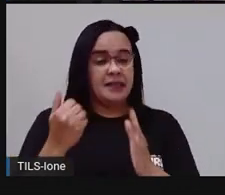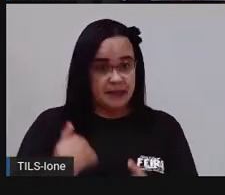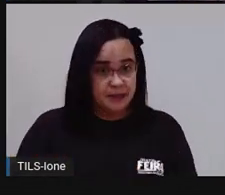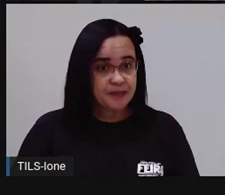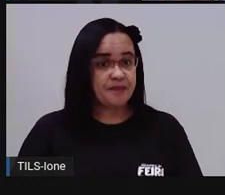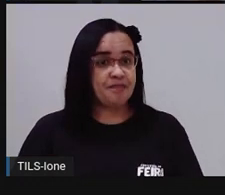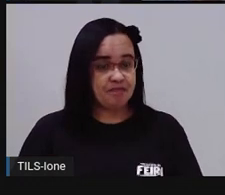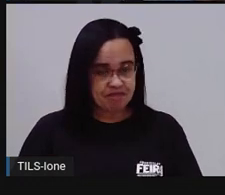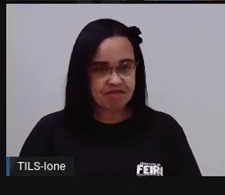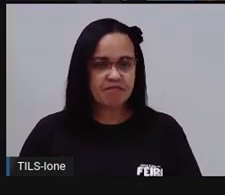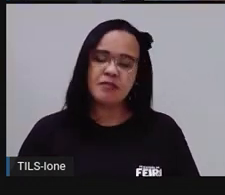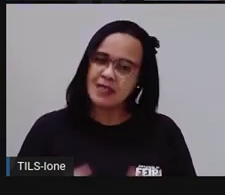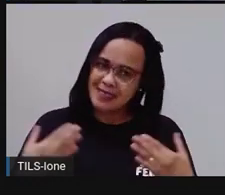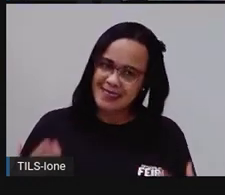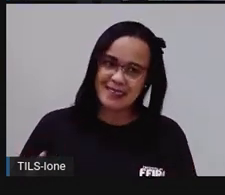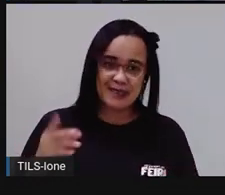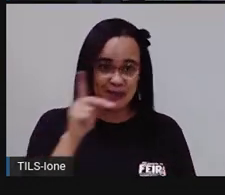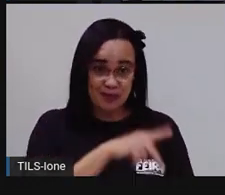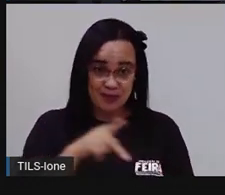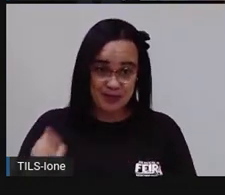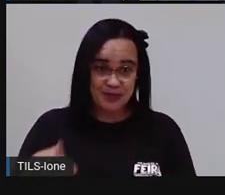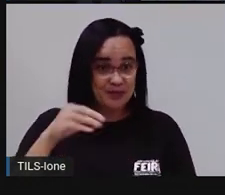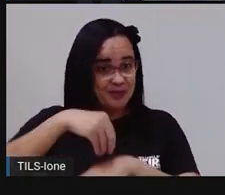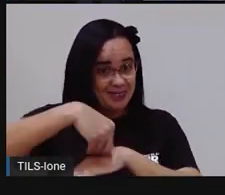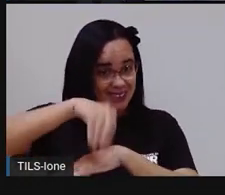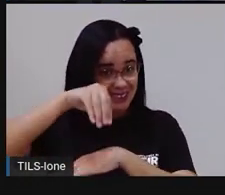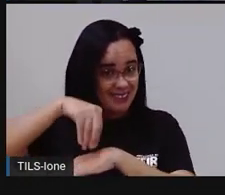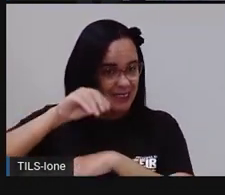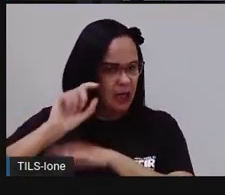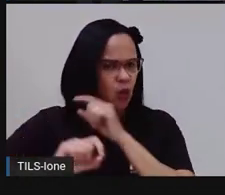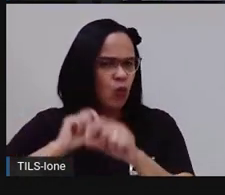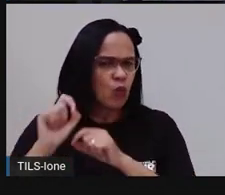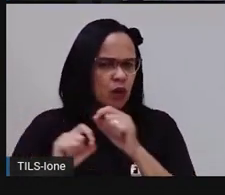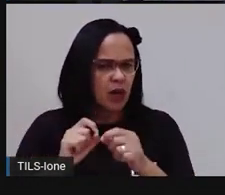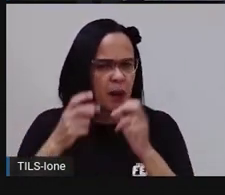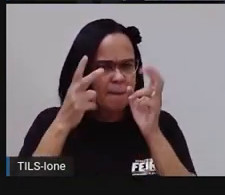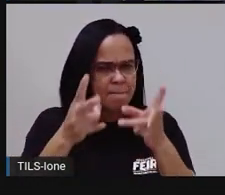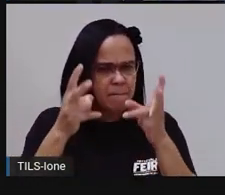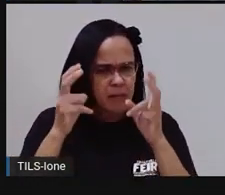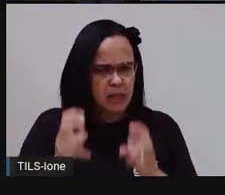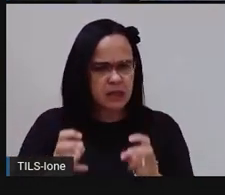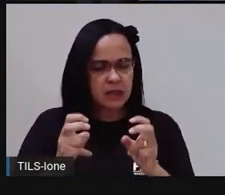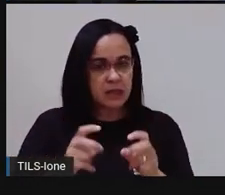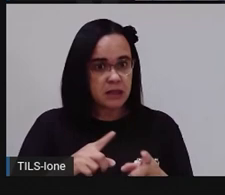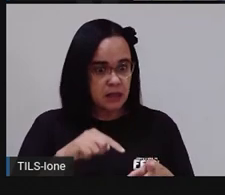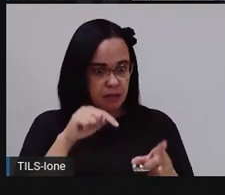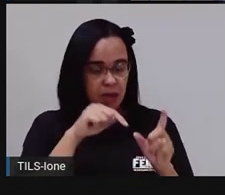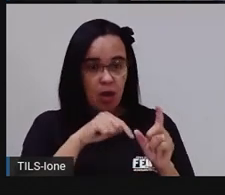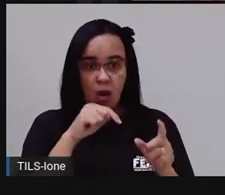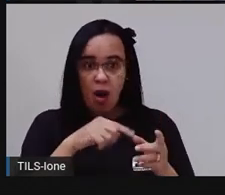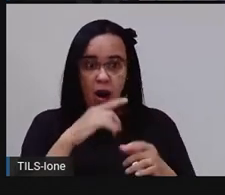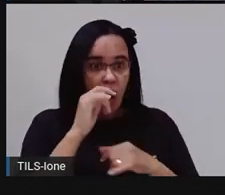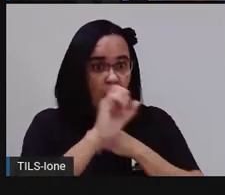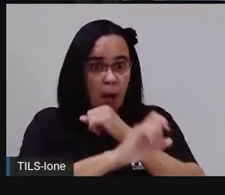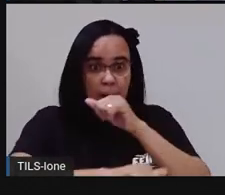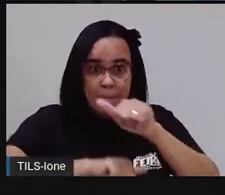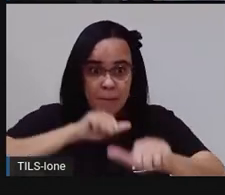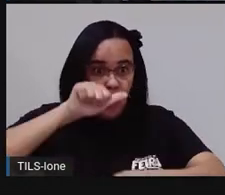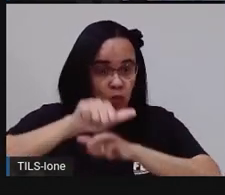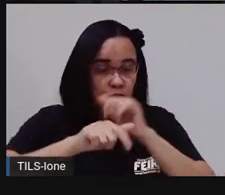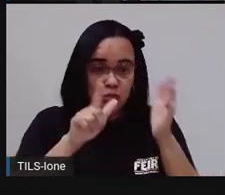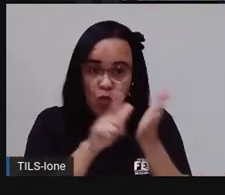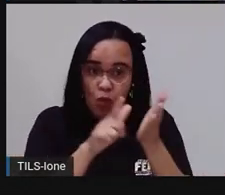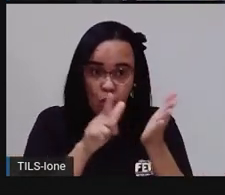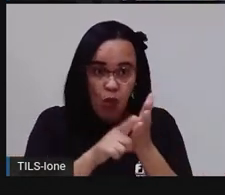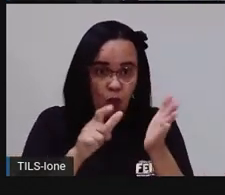dica que a Pro dá para vocês é a seguinte. Se vocês perceberem, né, que a conta aumentou muito de um mês para o outro, e vocês não mudaram